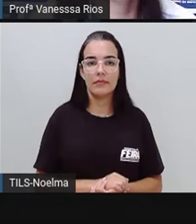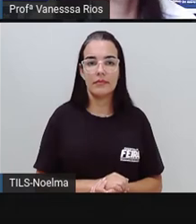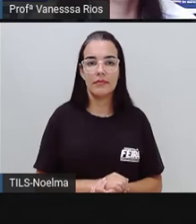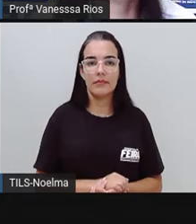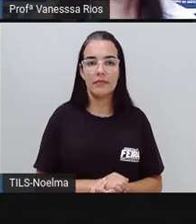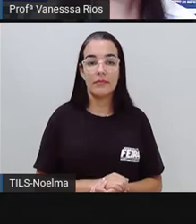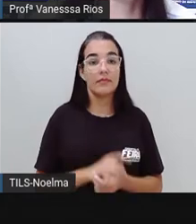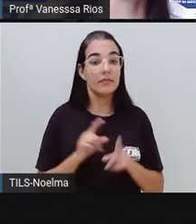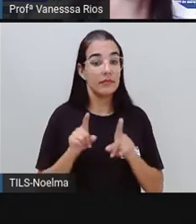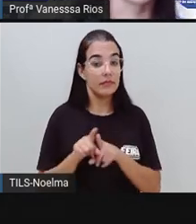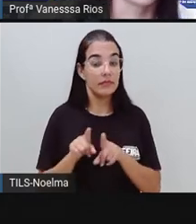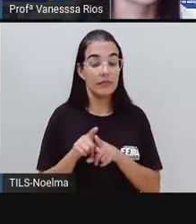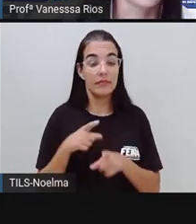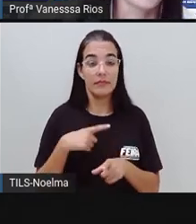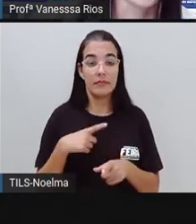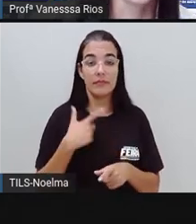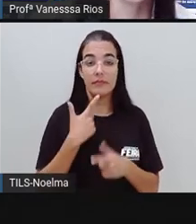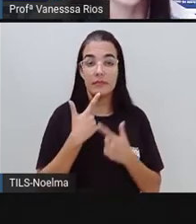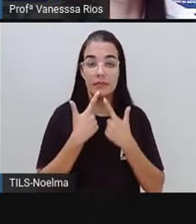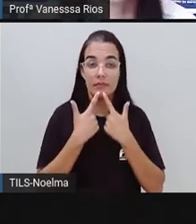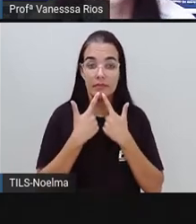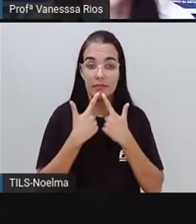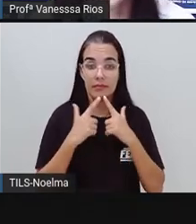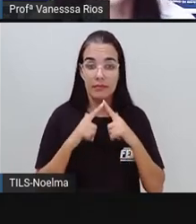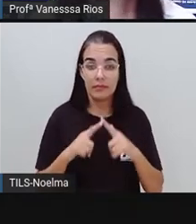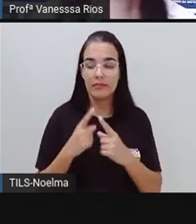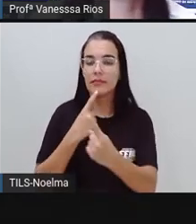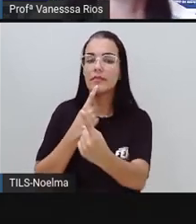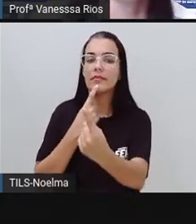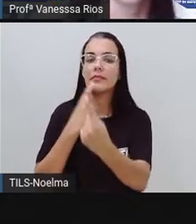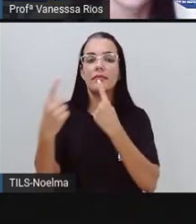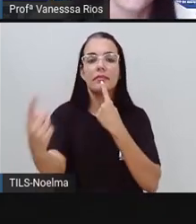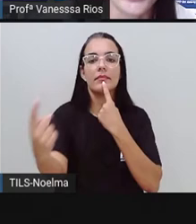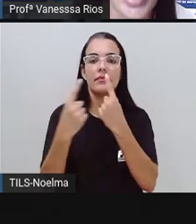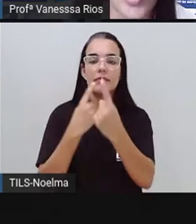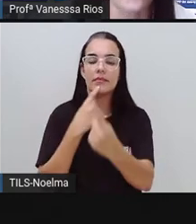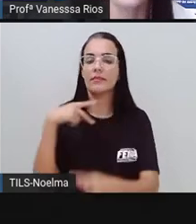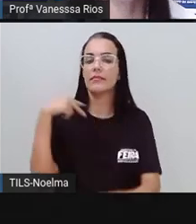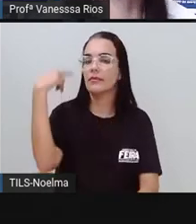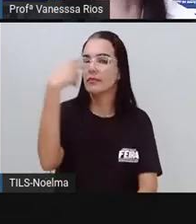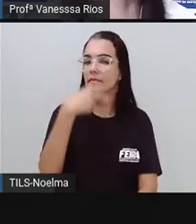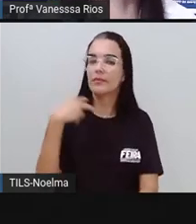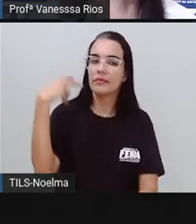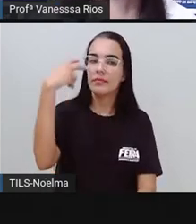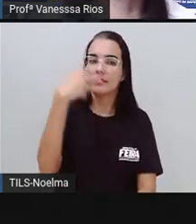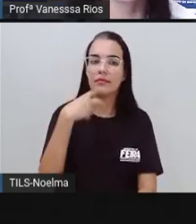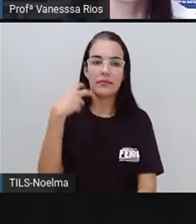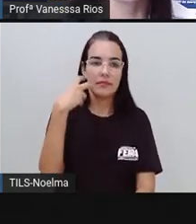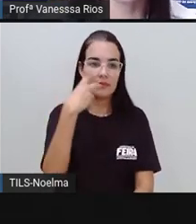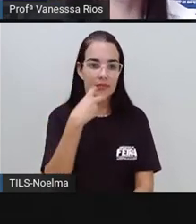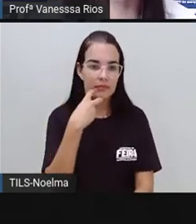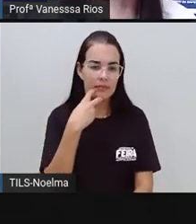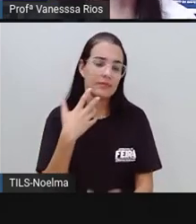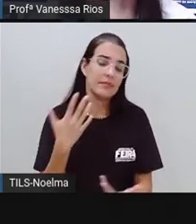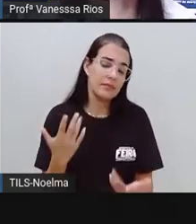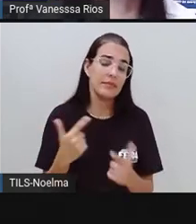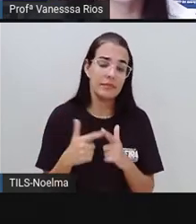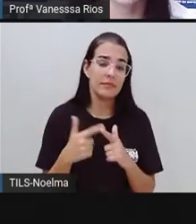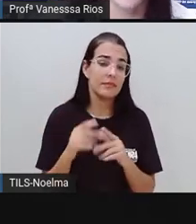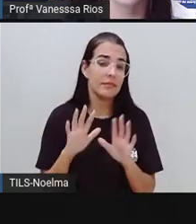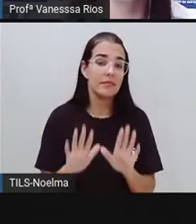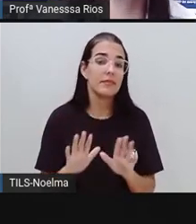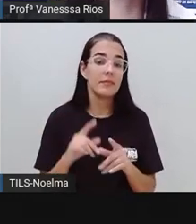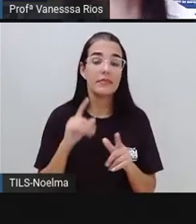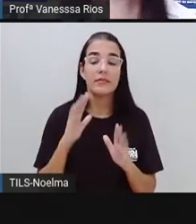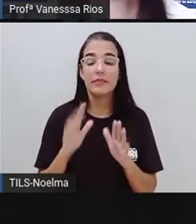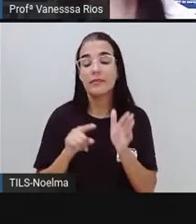também vai aparecer aí a linguagem dialógica e oral. Porque, na verdade, esse processo, né? Onde